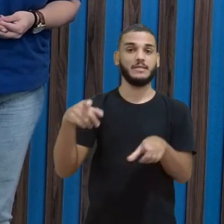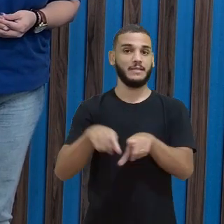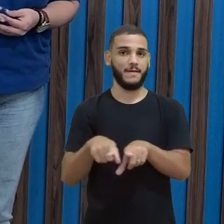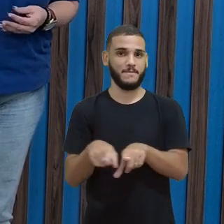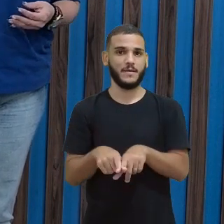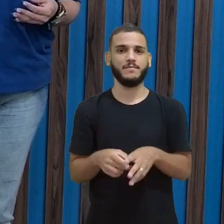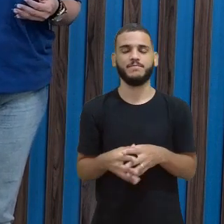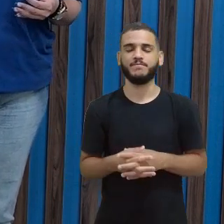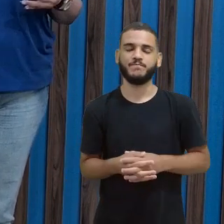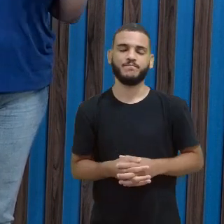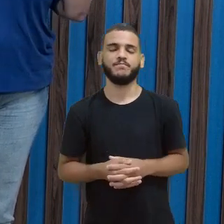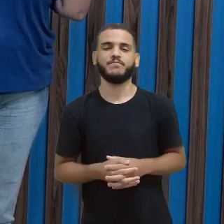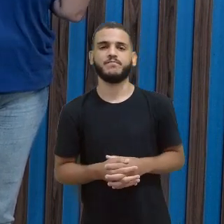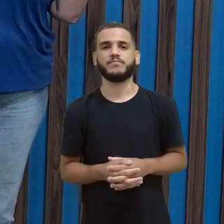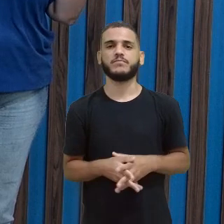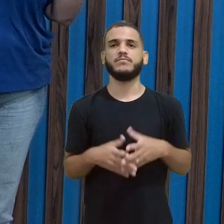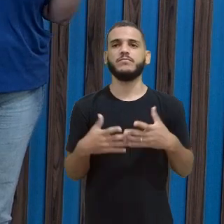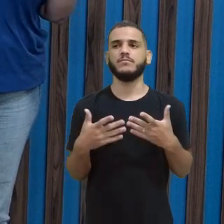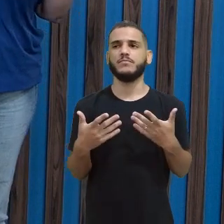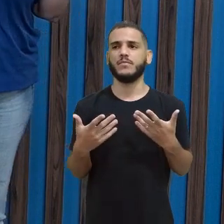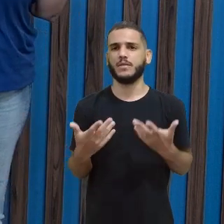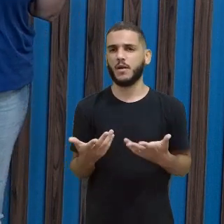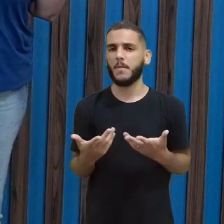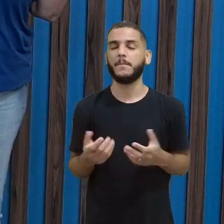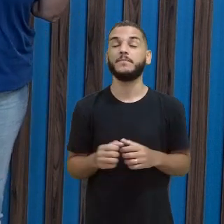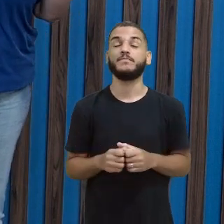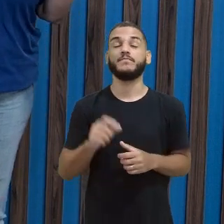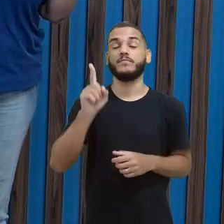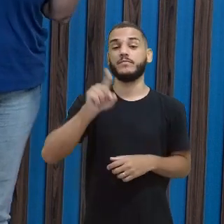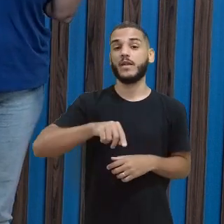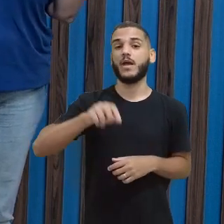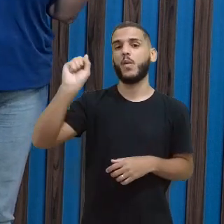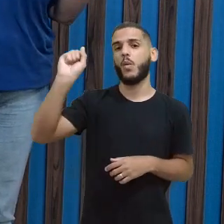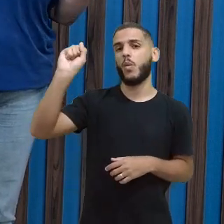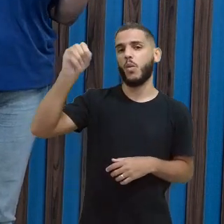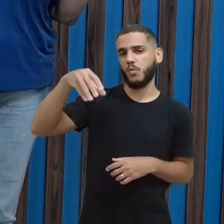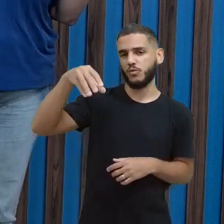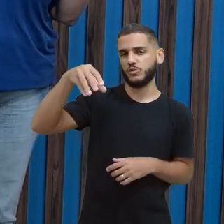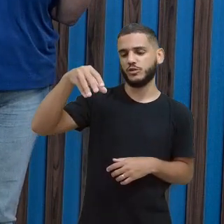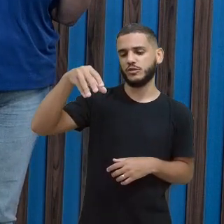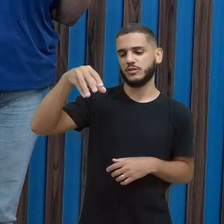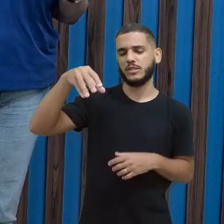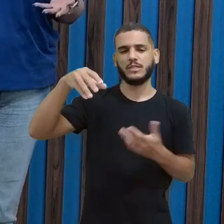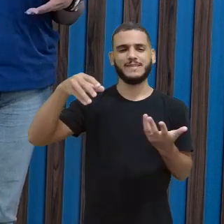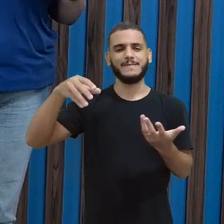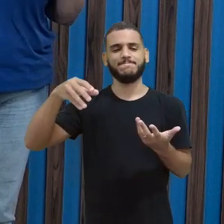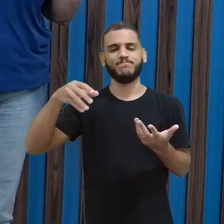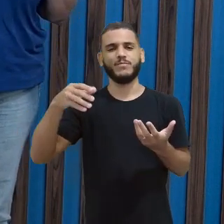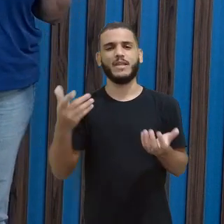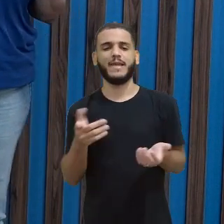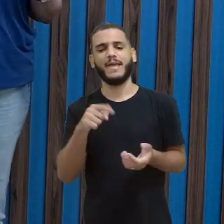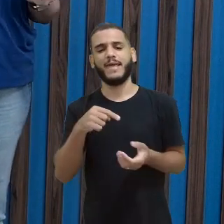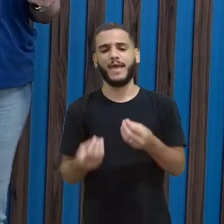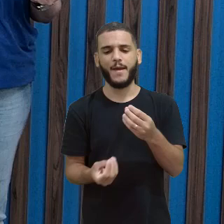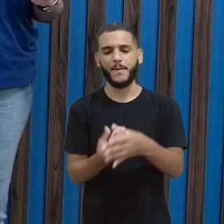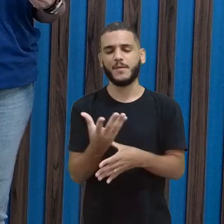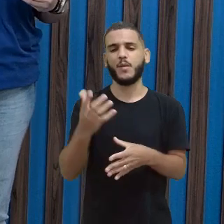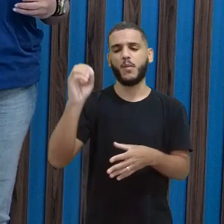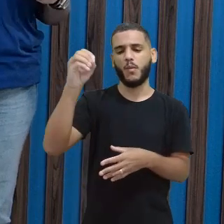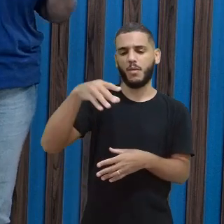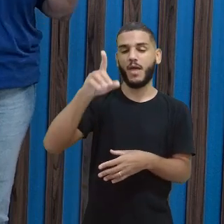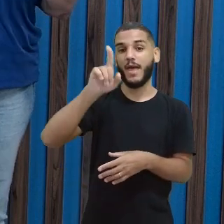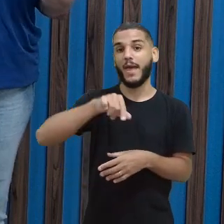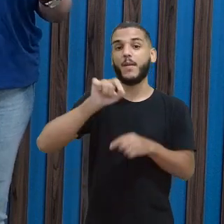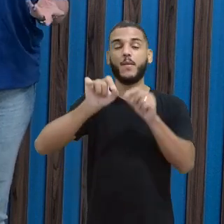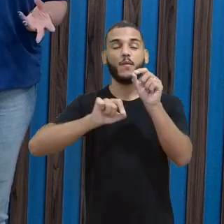é isso que acontece. Então, raios de luz e fontes luminosas. Qual que é a diferença, prof? O é que quer dizer, né? Uma fonte luminosa é aquele